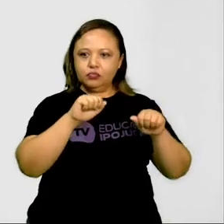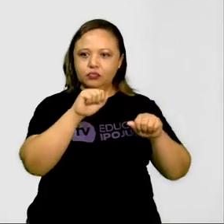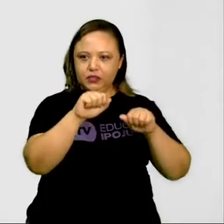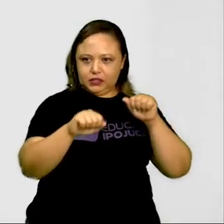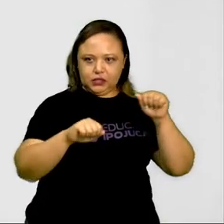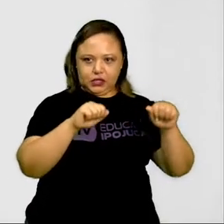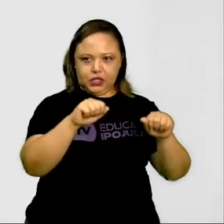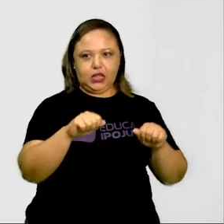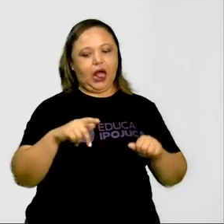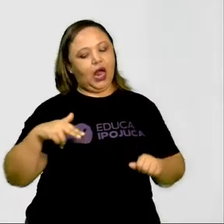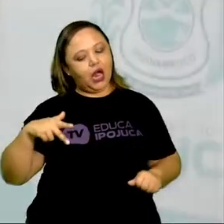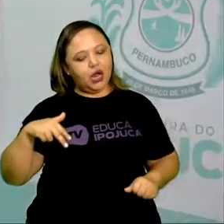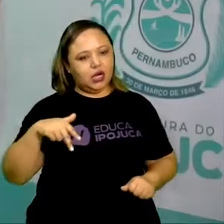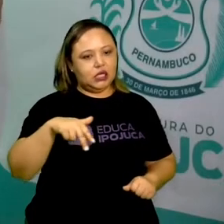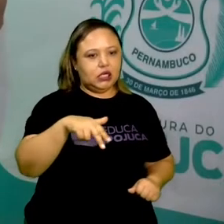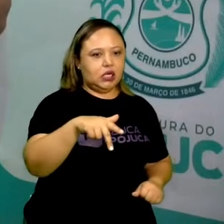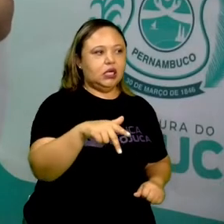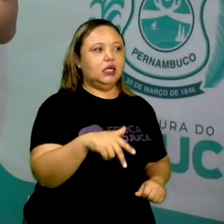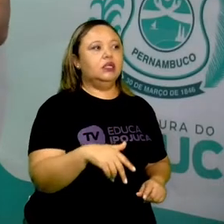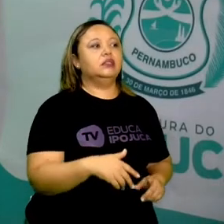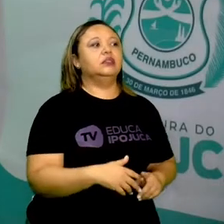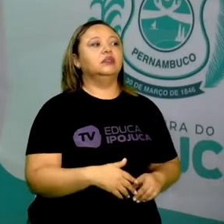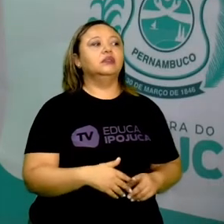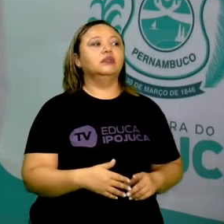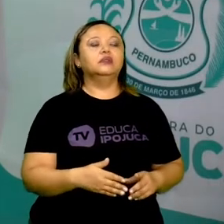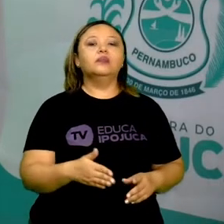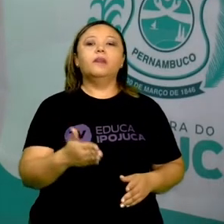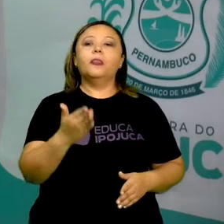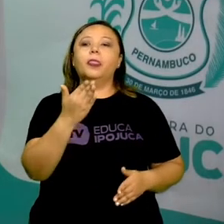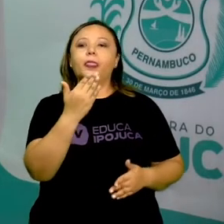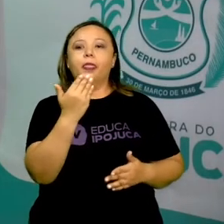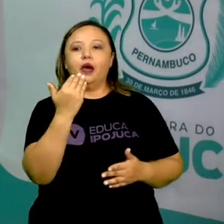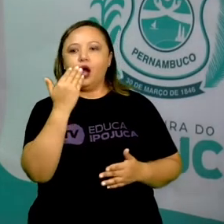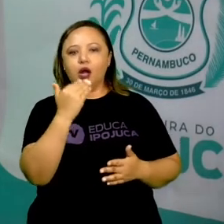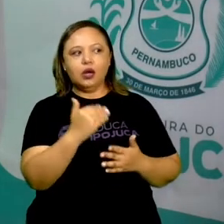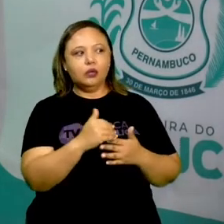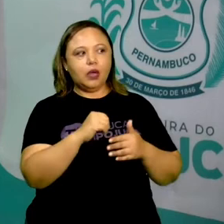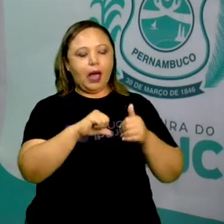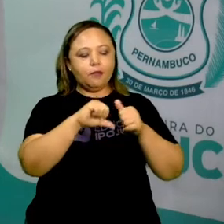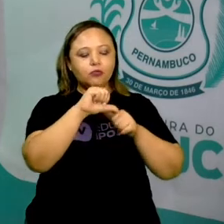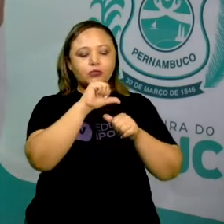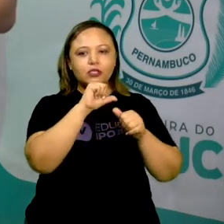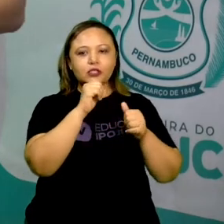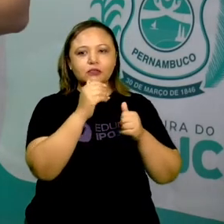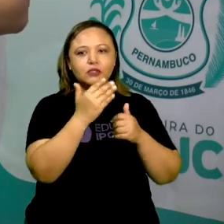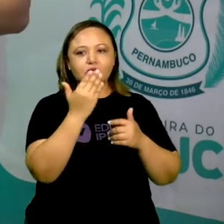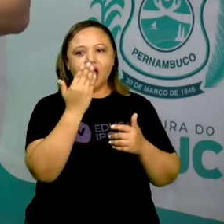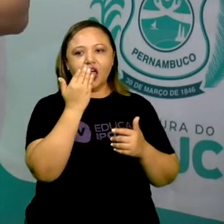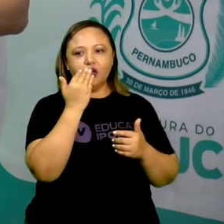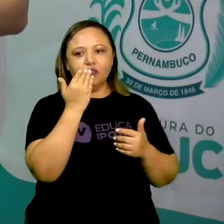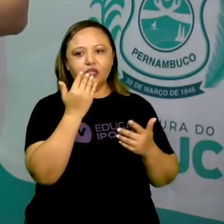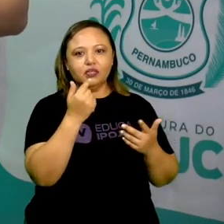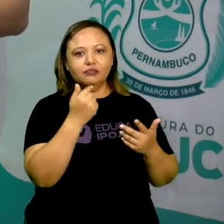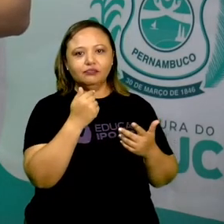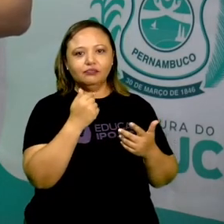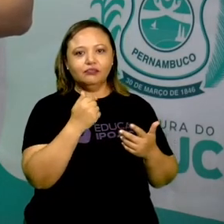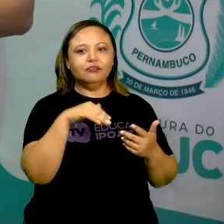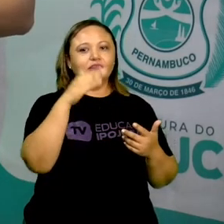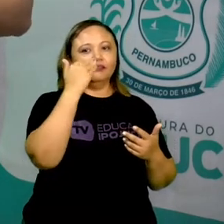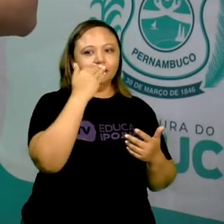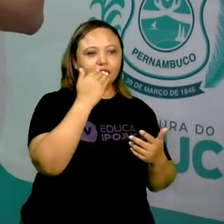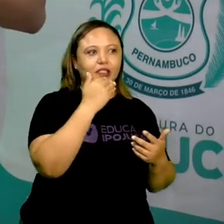caminhada. Claro que existe a preocupação também da mudança de hábitos, que é na alimentação.